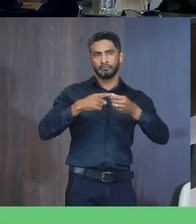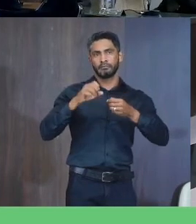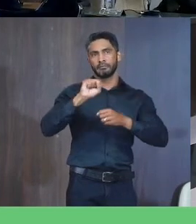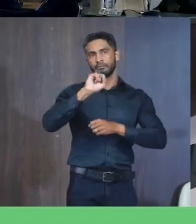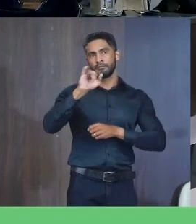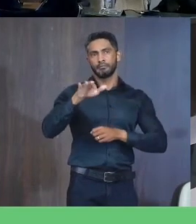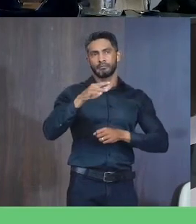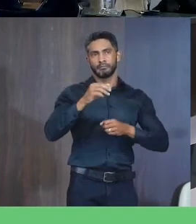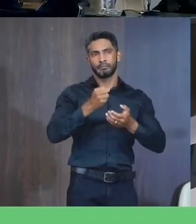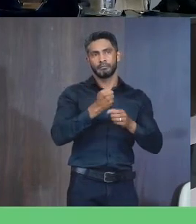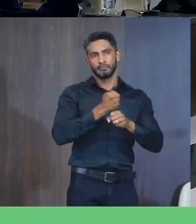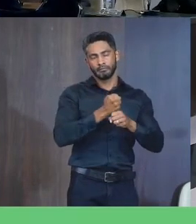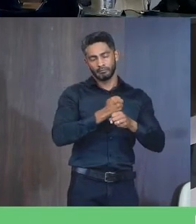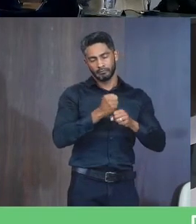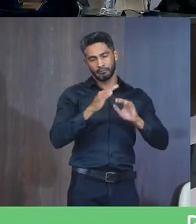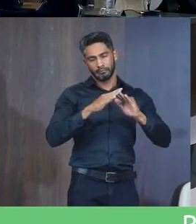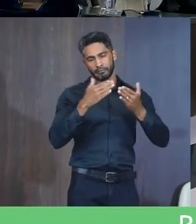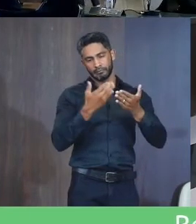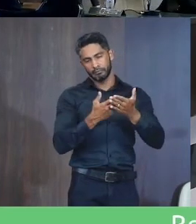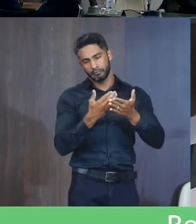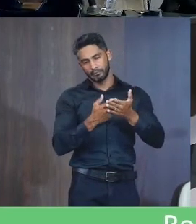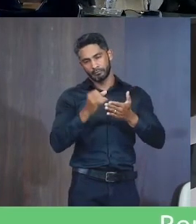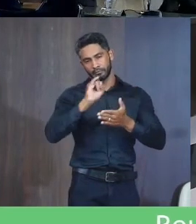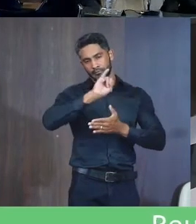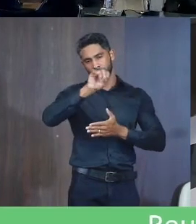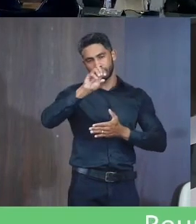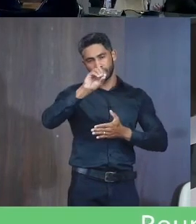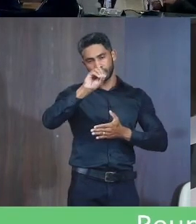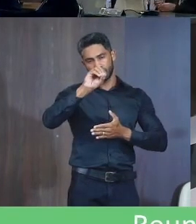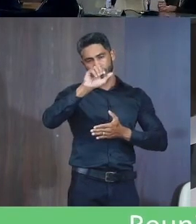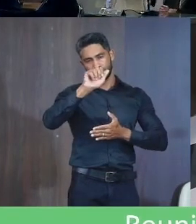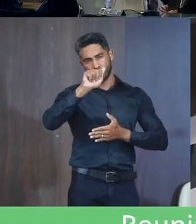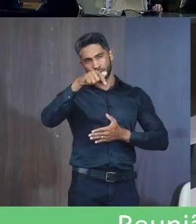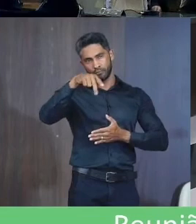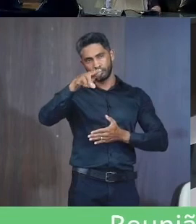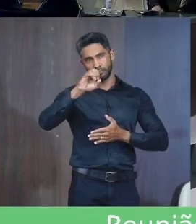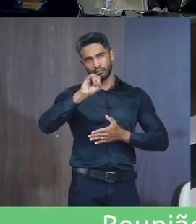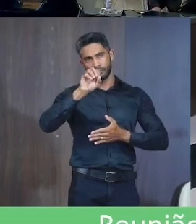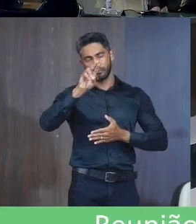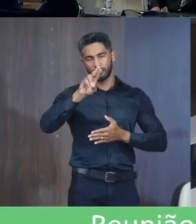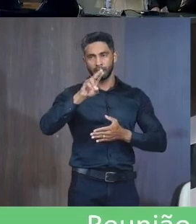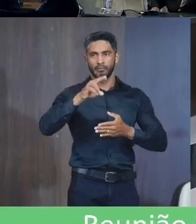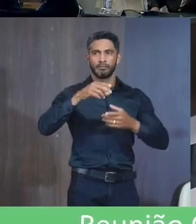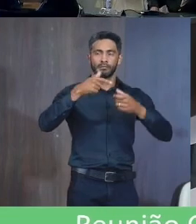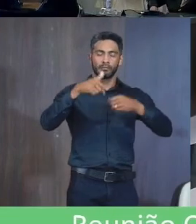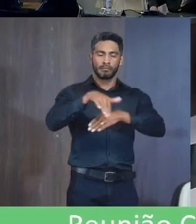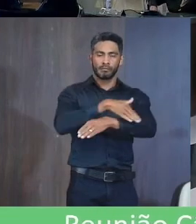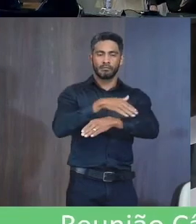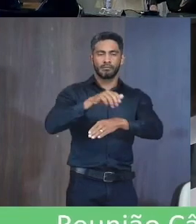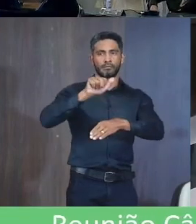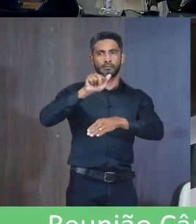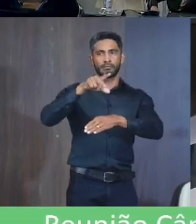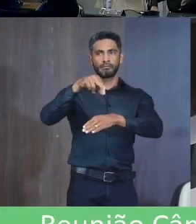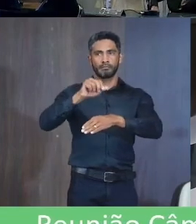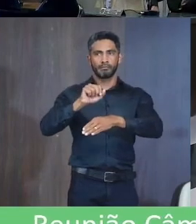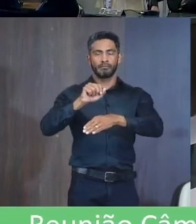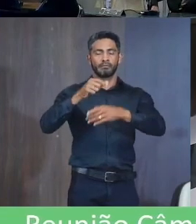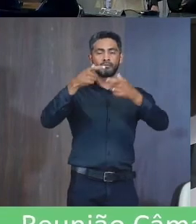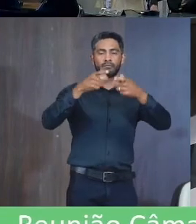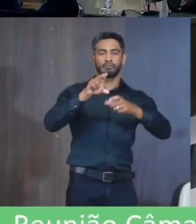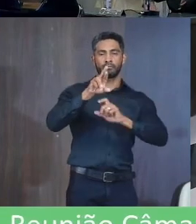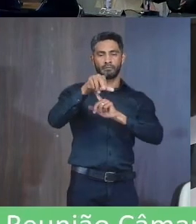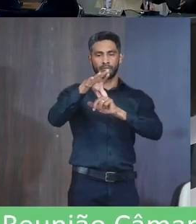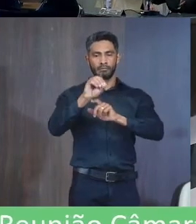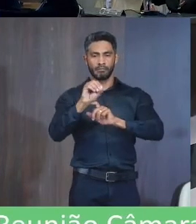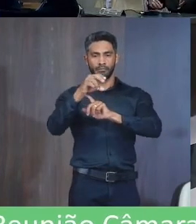O congratulado Diretor da escola Estadual Joaquim Maurício de Azevedo Desde 2012 2022 Localizado na rua Aldinho de Assis 3004 Bairro Rio Novo